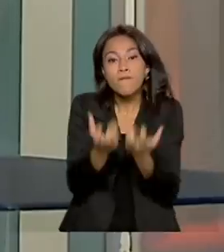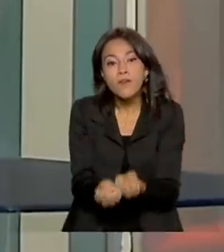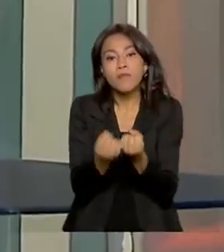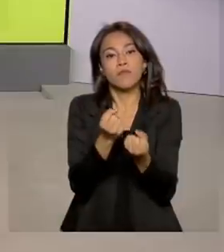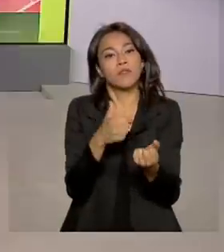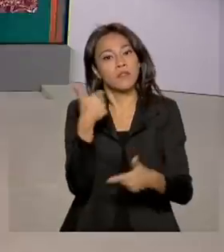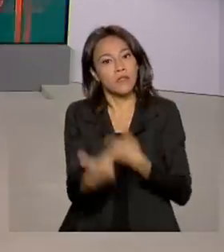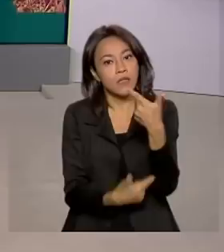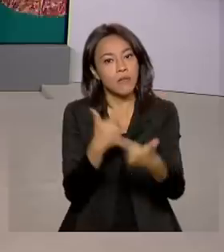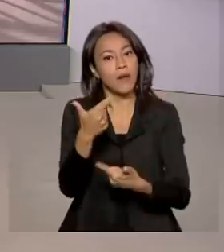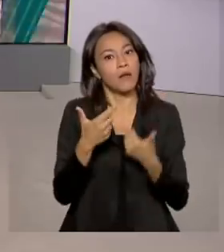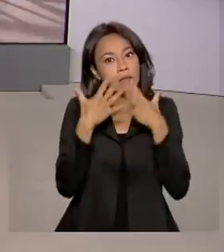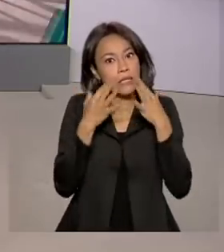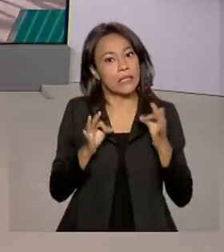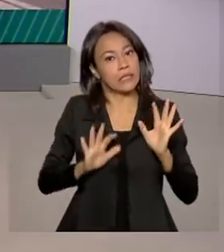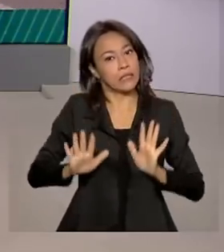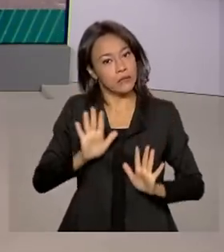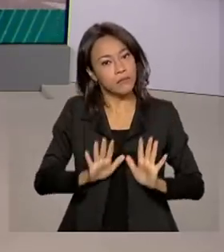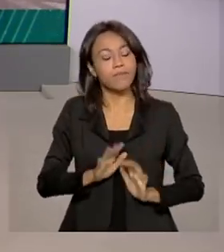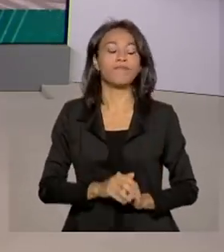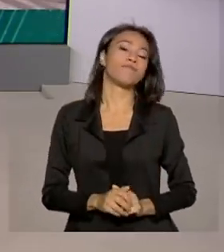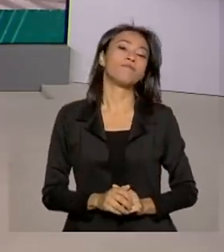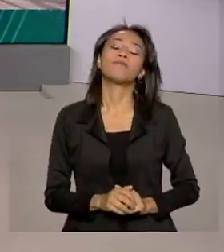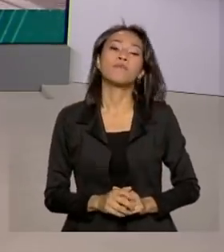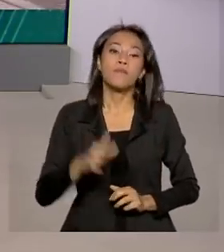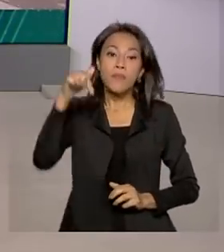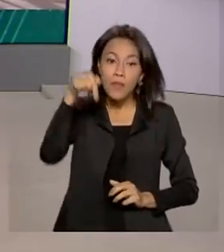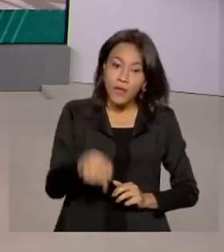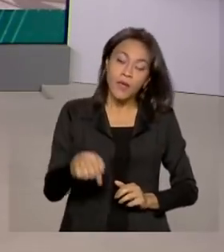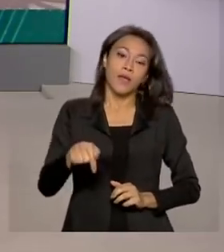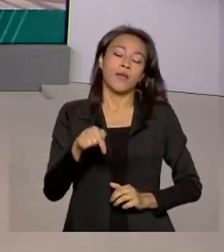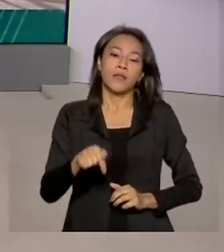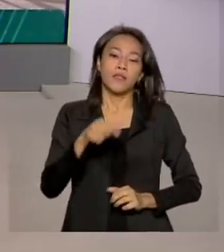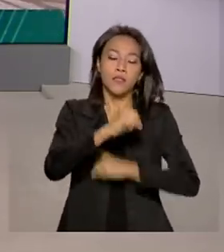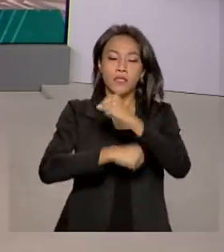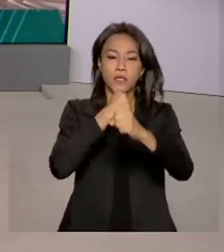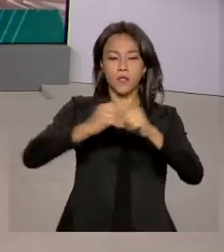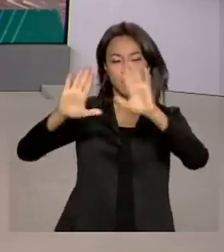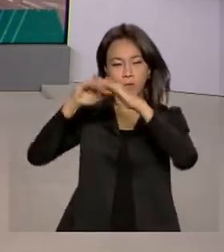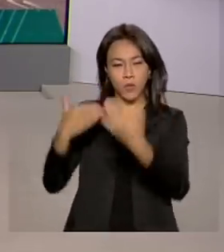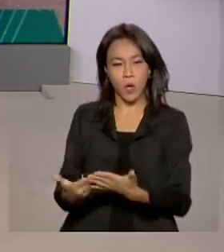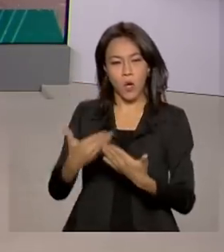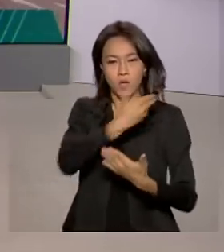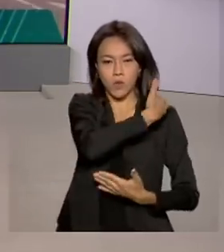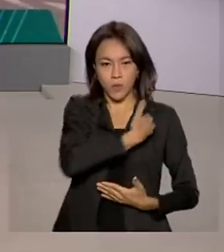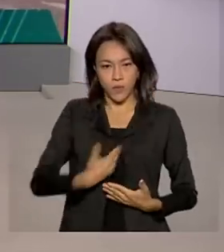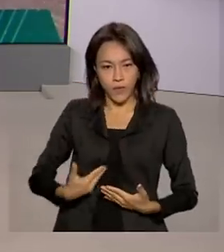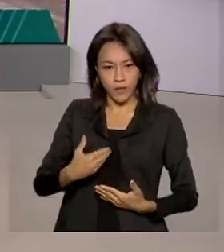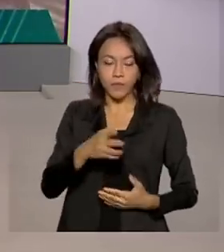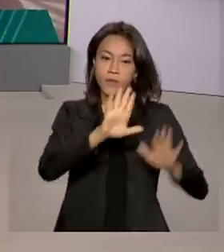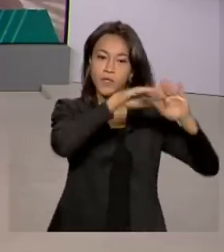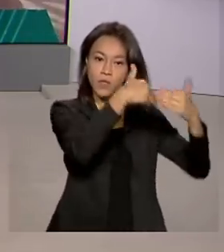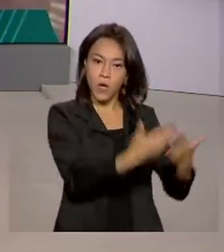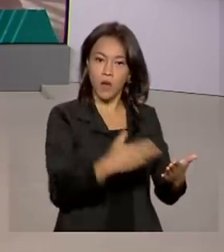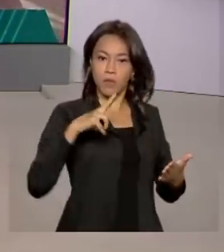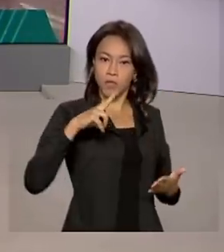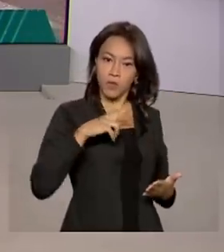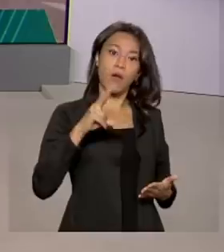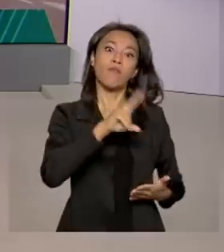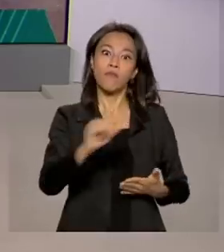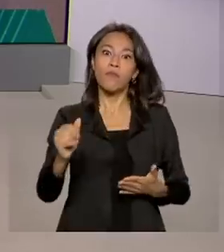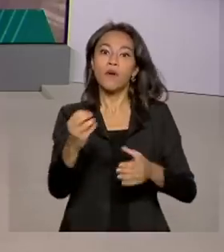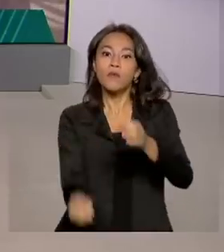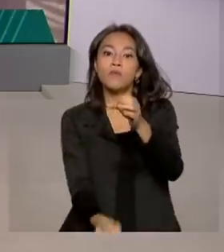cautela. A partir desse ano, escolas públicas e particulares de todo o país devem implementar